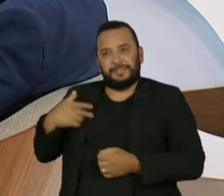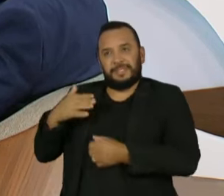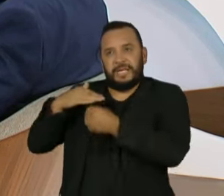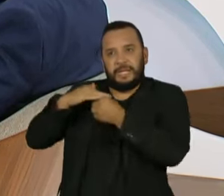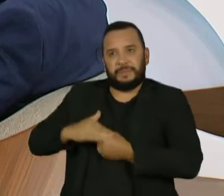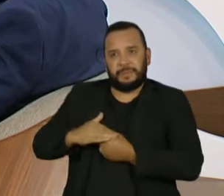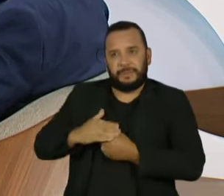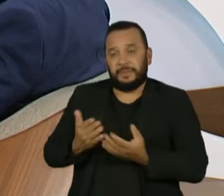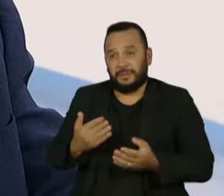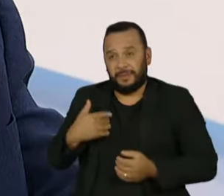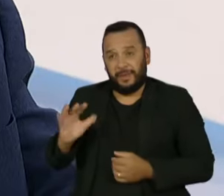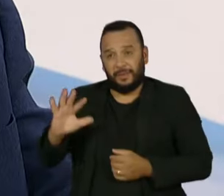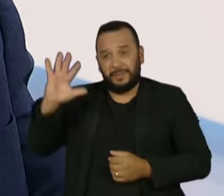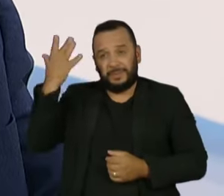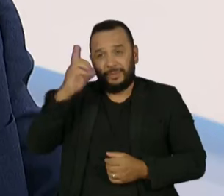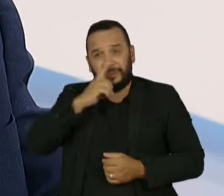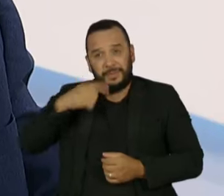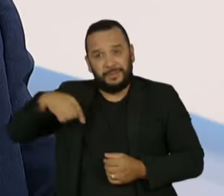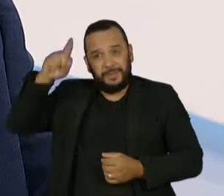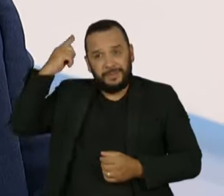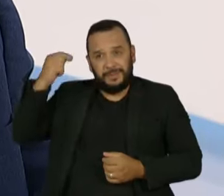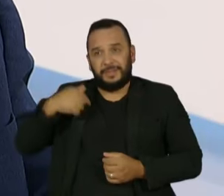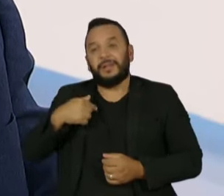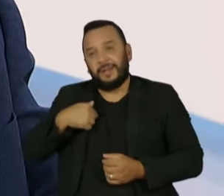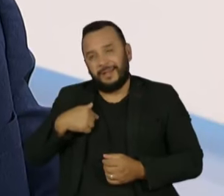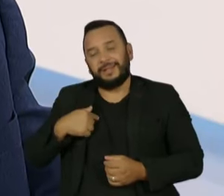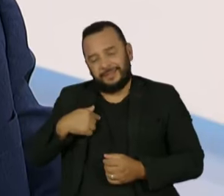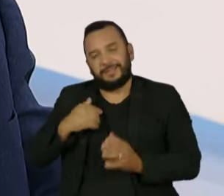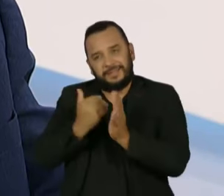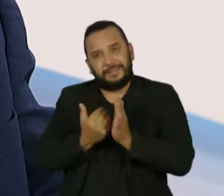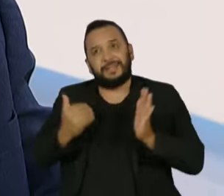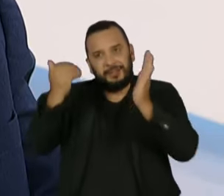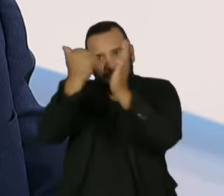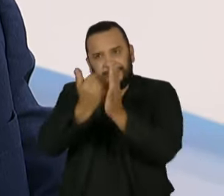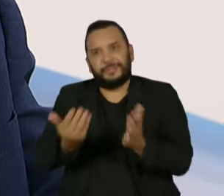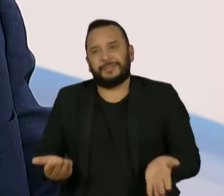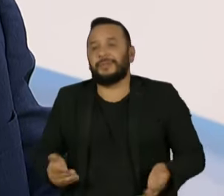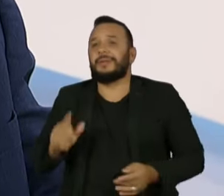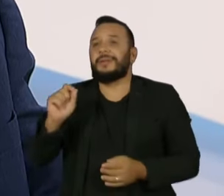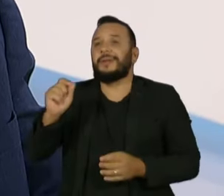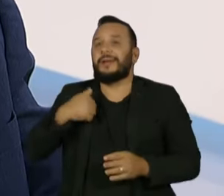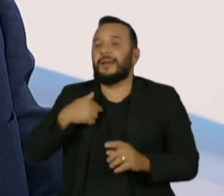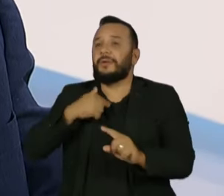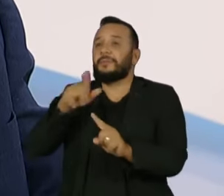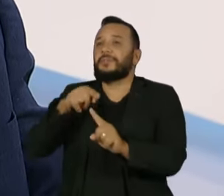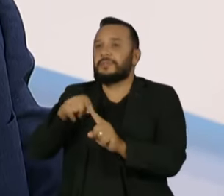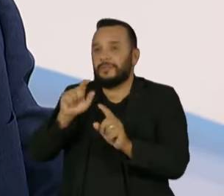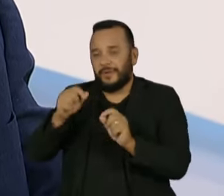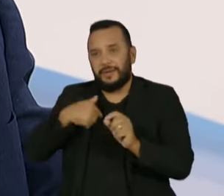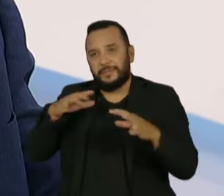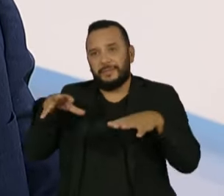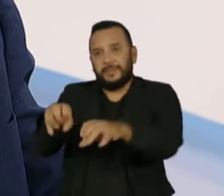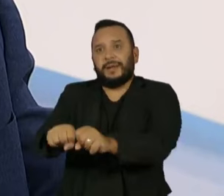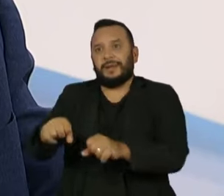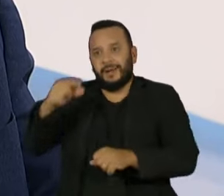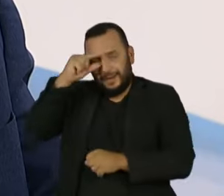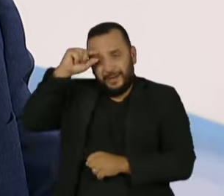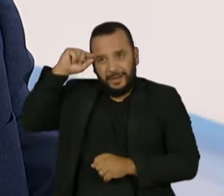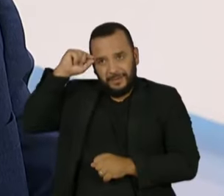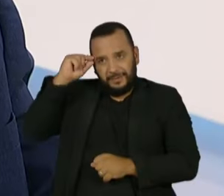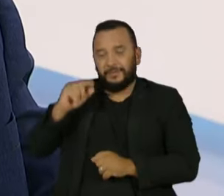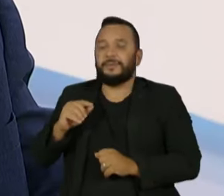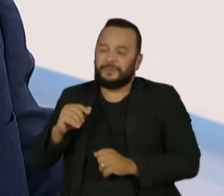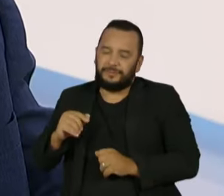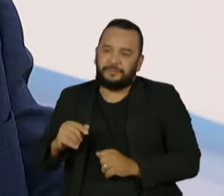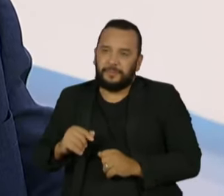domingo passado me parece que foi um excesso proposital. Quem era o alvo da busca e apreensão? Carlos Bolsonaro, filho do